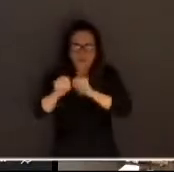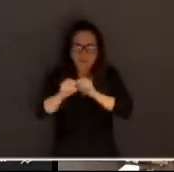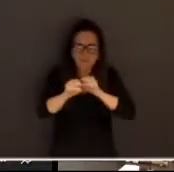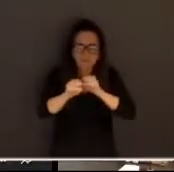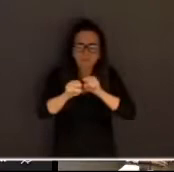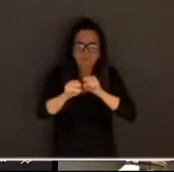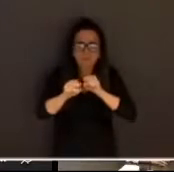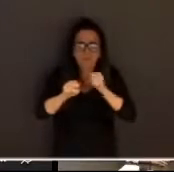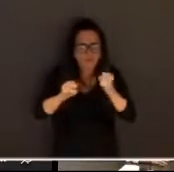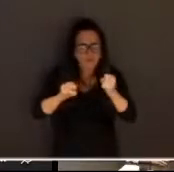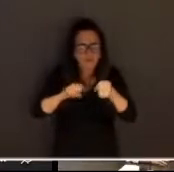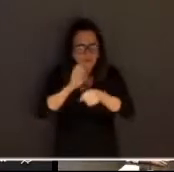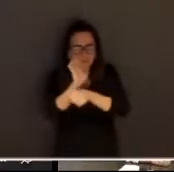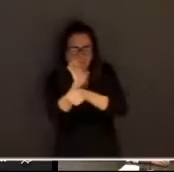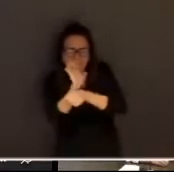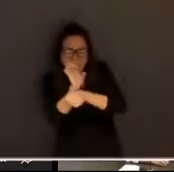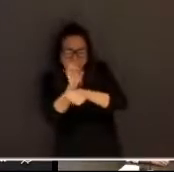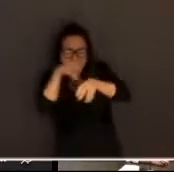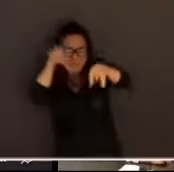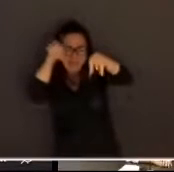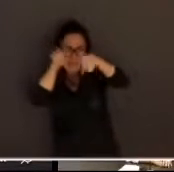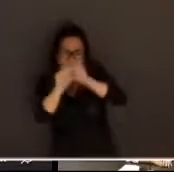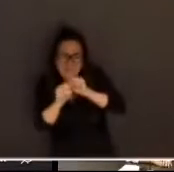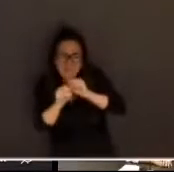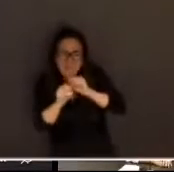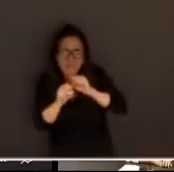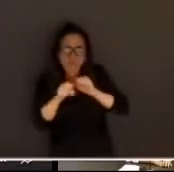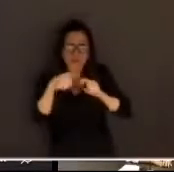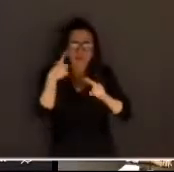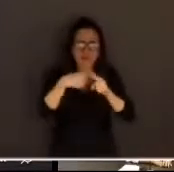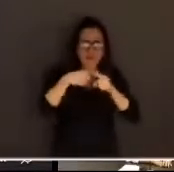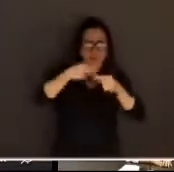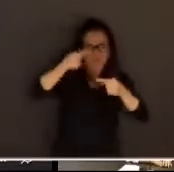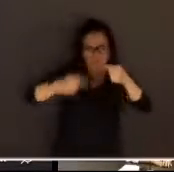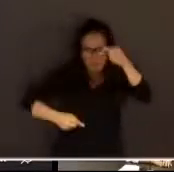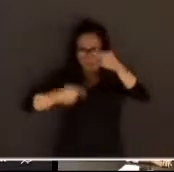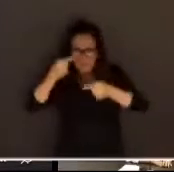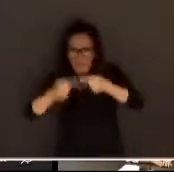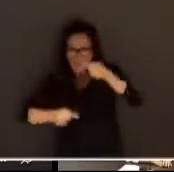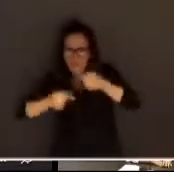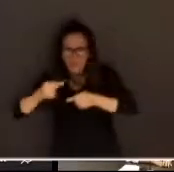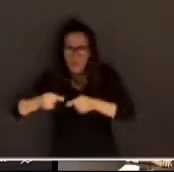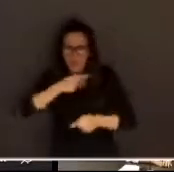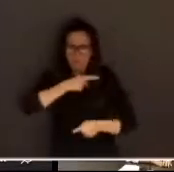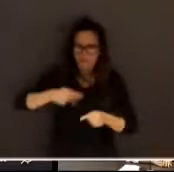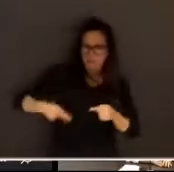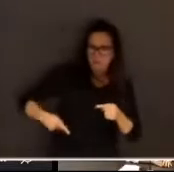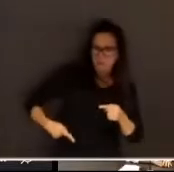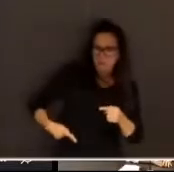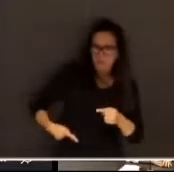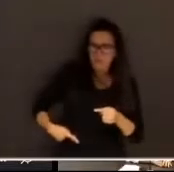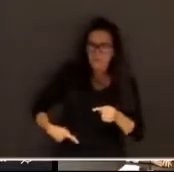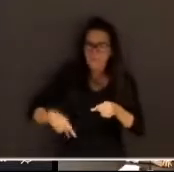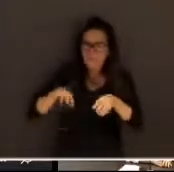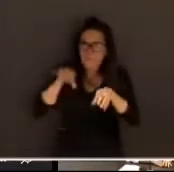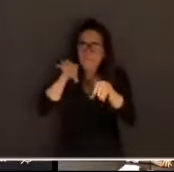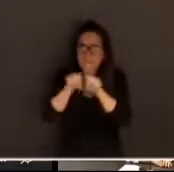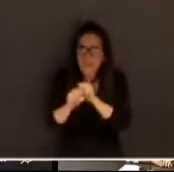estados que por uma existência de política pública ou na falta de uma política pública